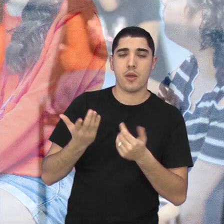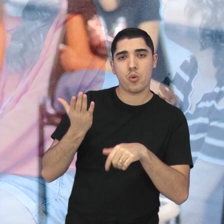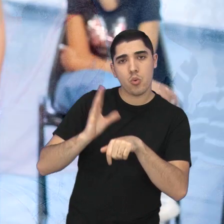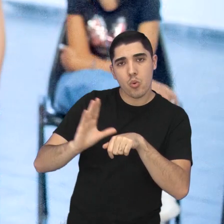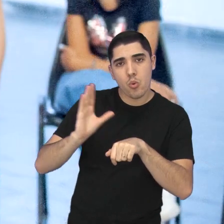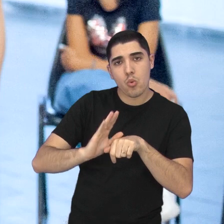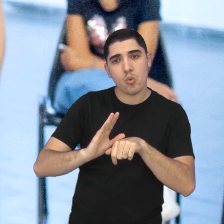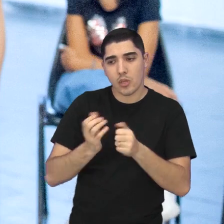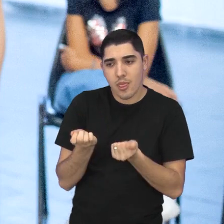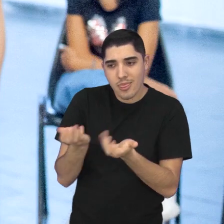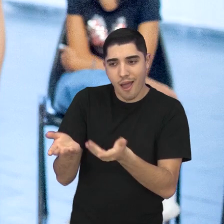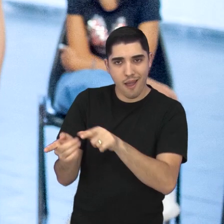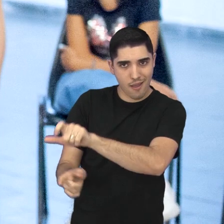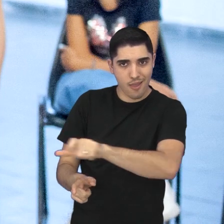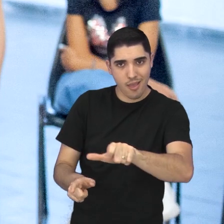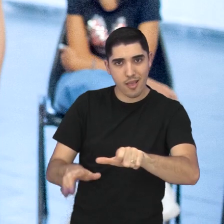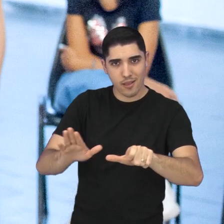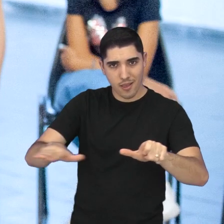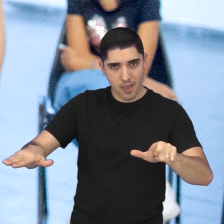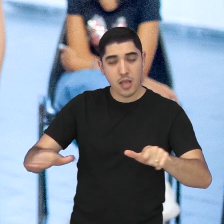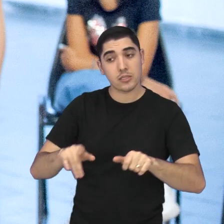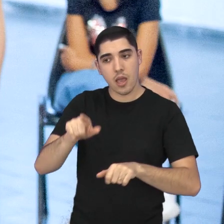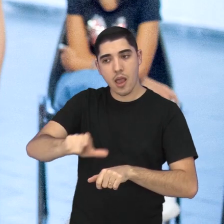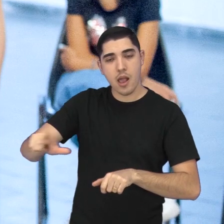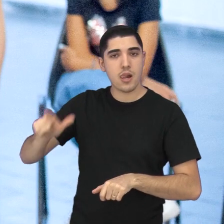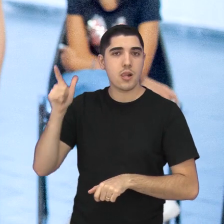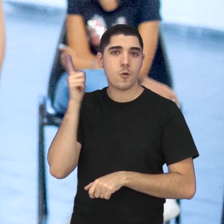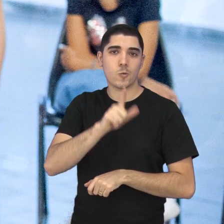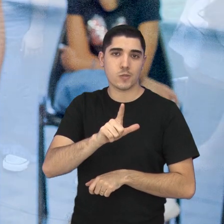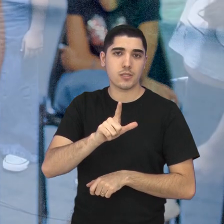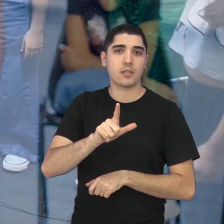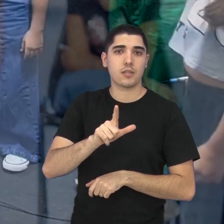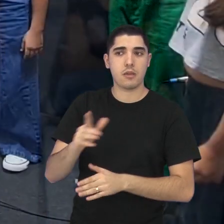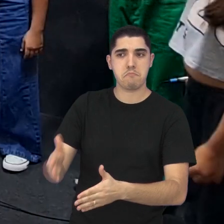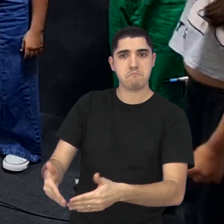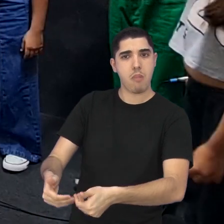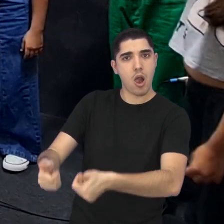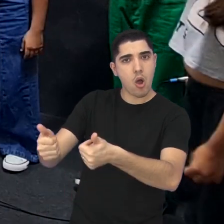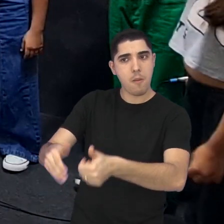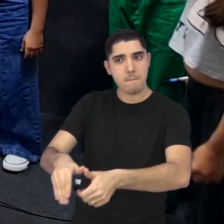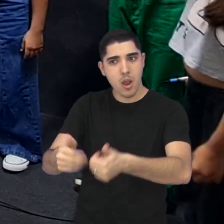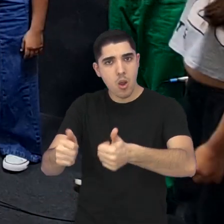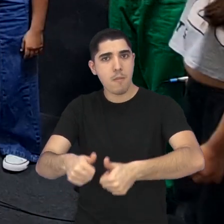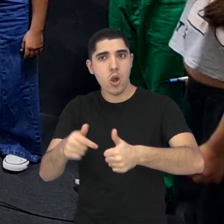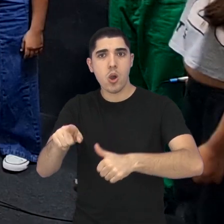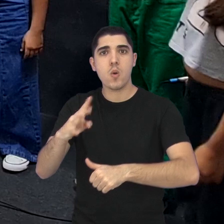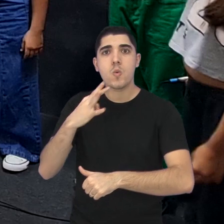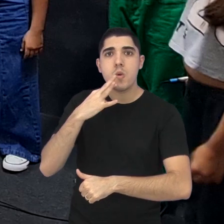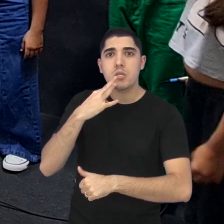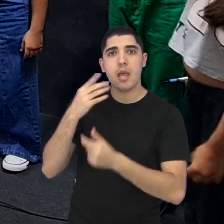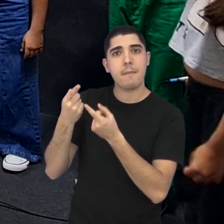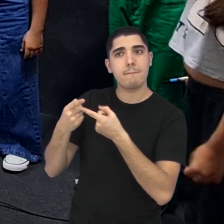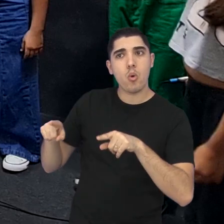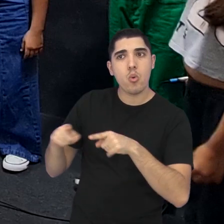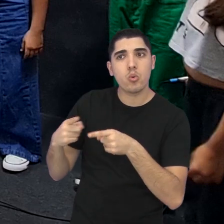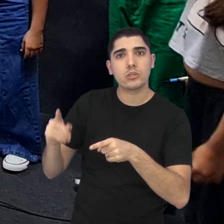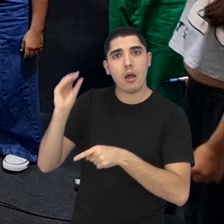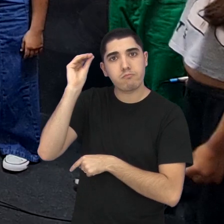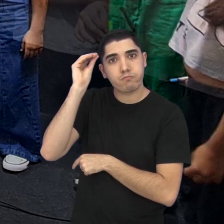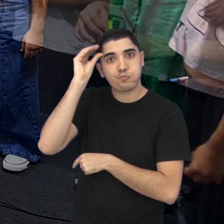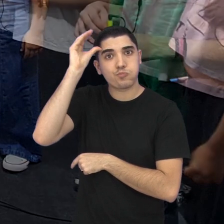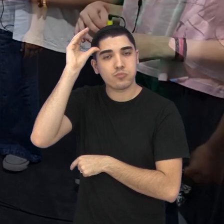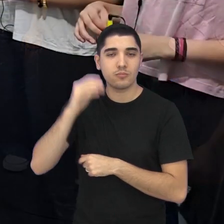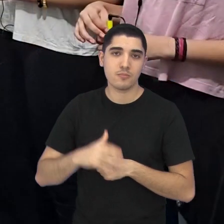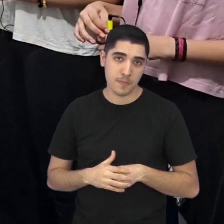faz para as crianças, para eles poderem melhorar um pouco o conhecimento musical deles, né?